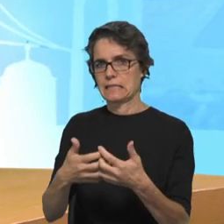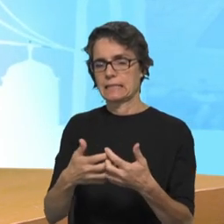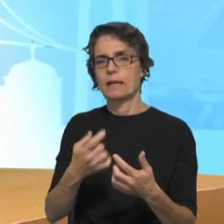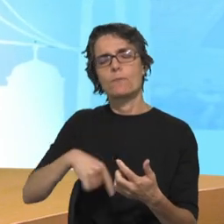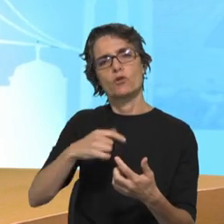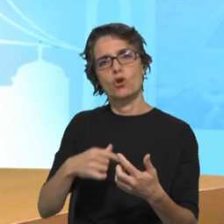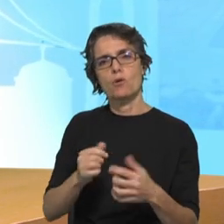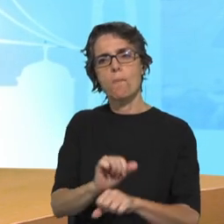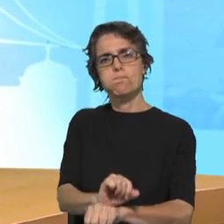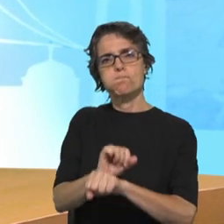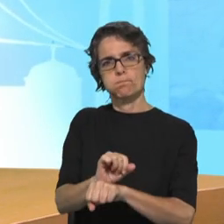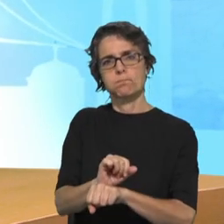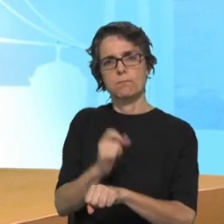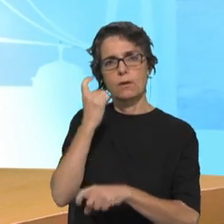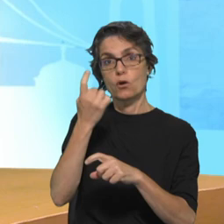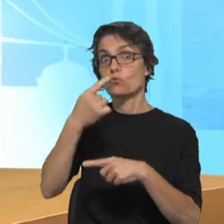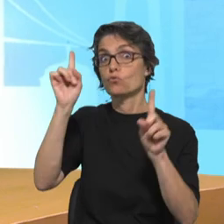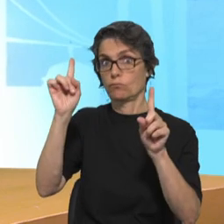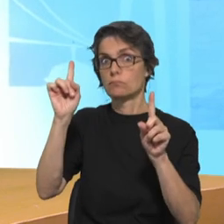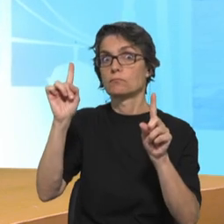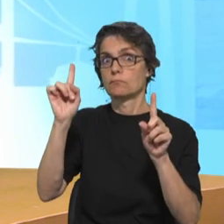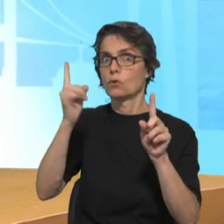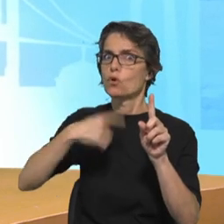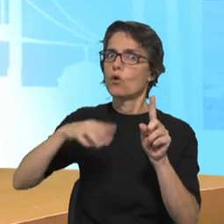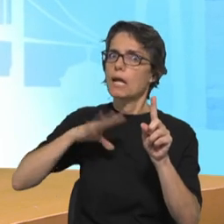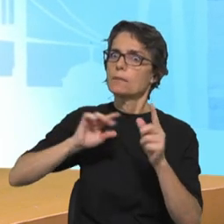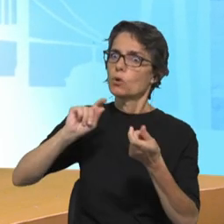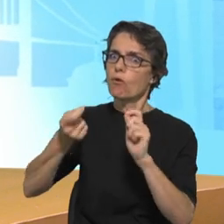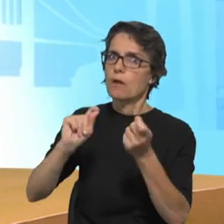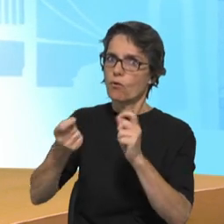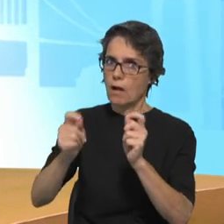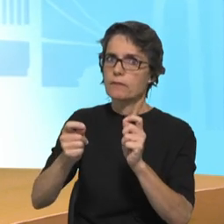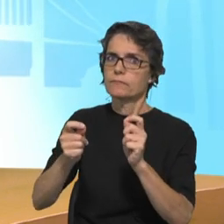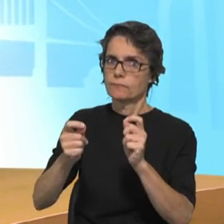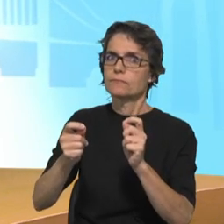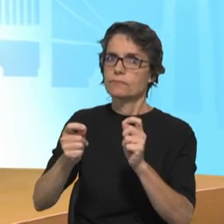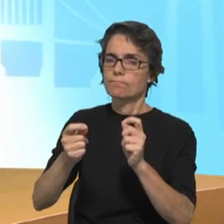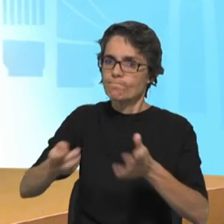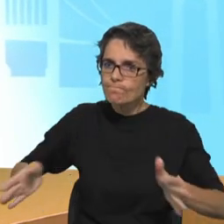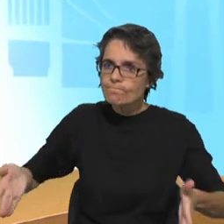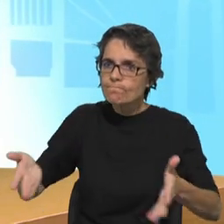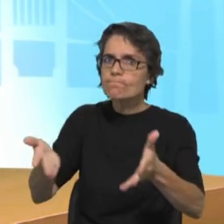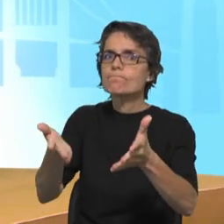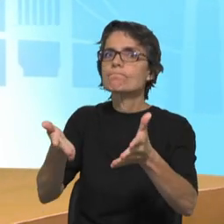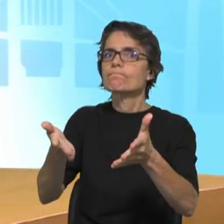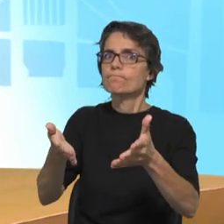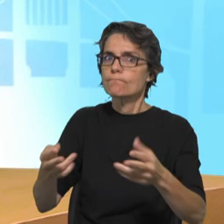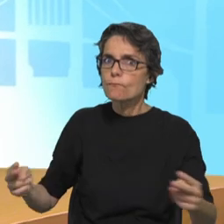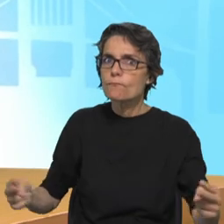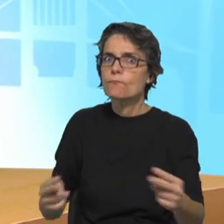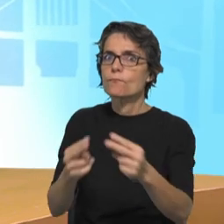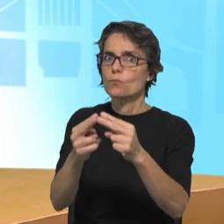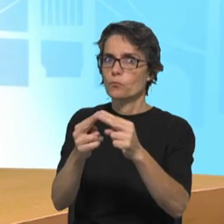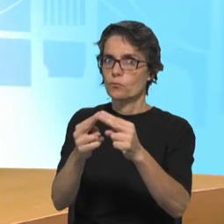um processo de reflexão, de aprofundamento, mas por fazer um encontro